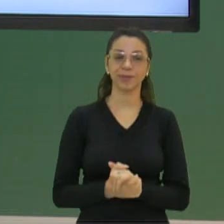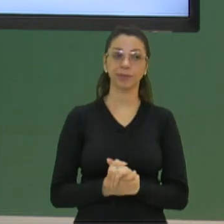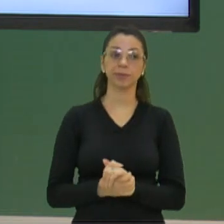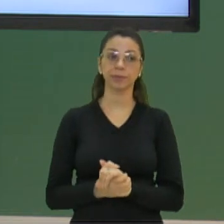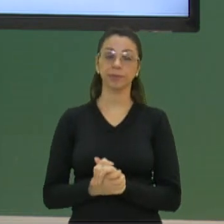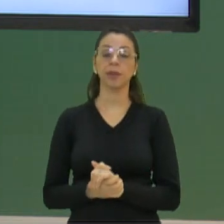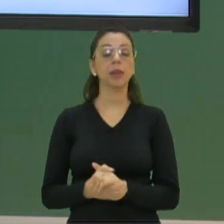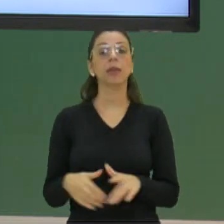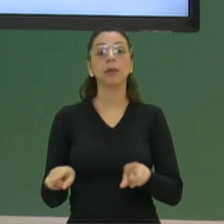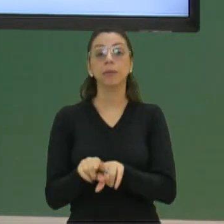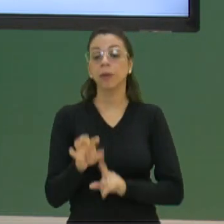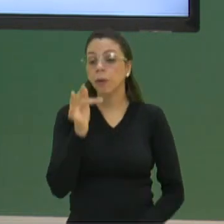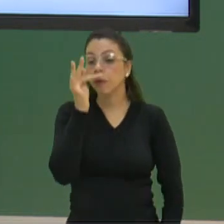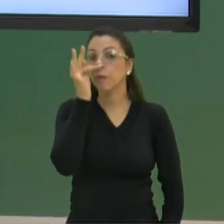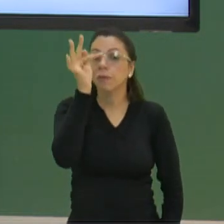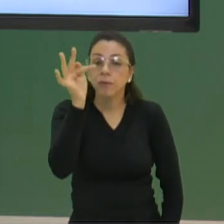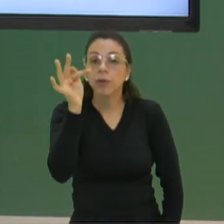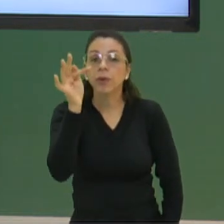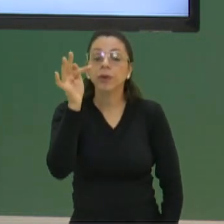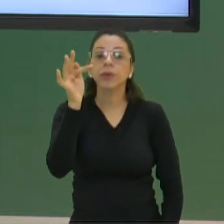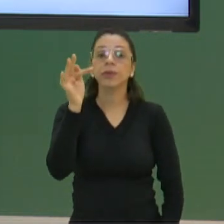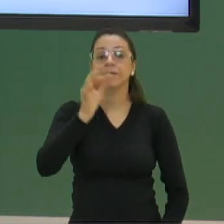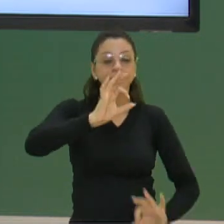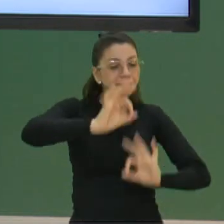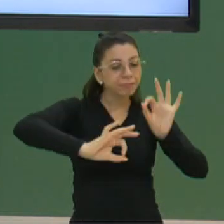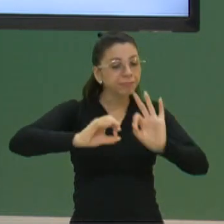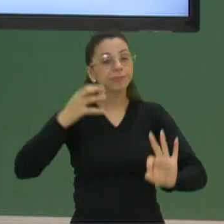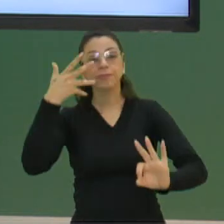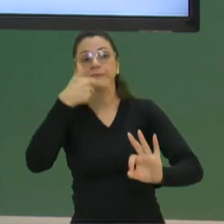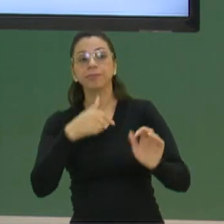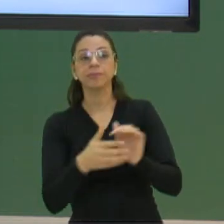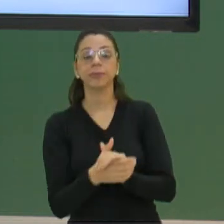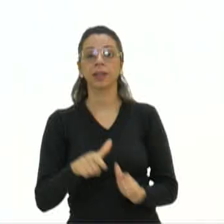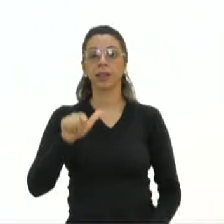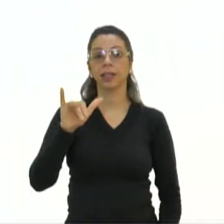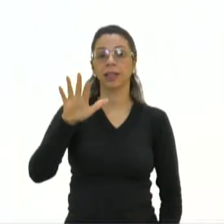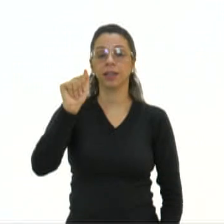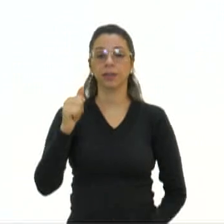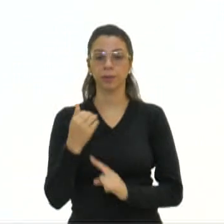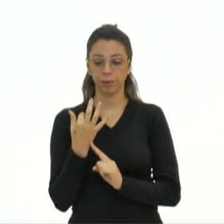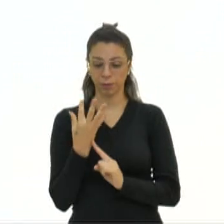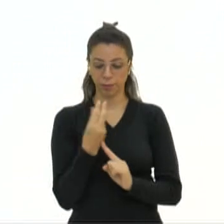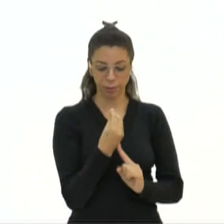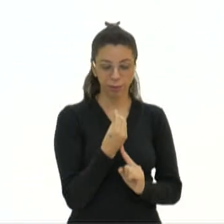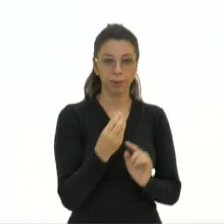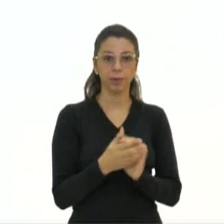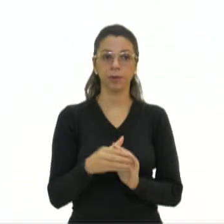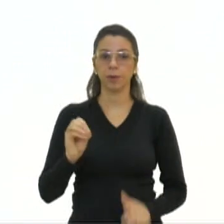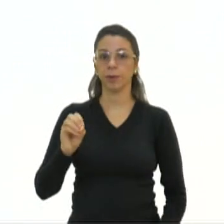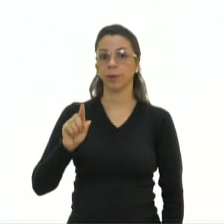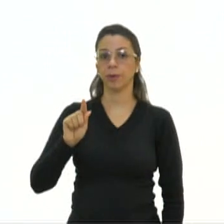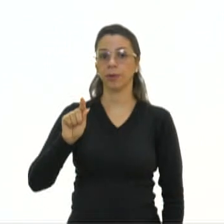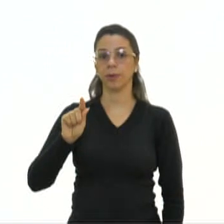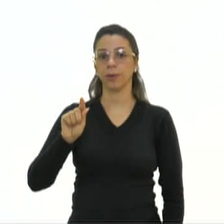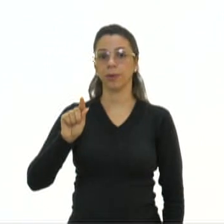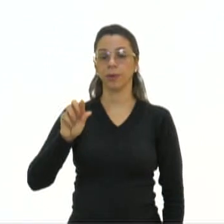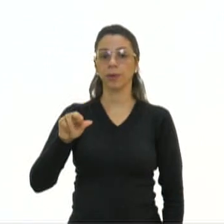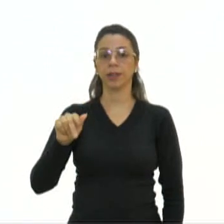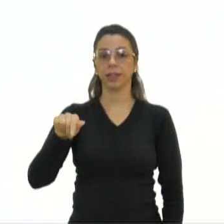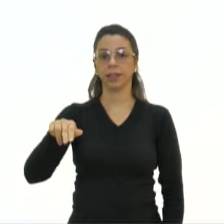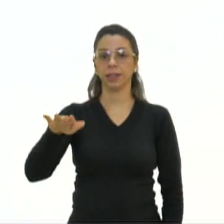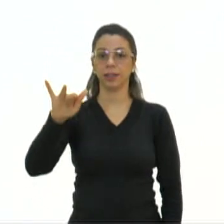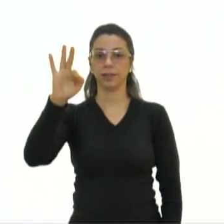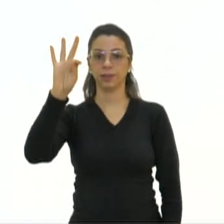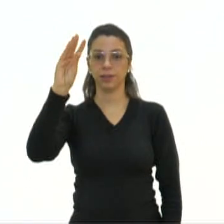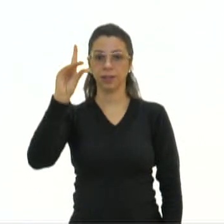nós temos flores usadas na decoração. Por exemplo, o lírio, a rosa, a orquídea. São flores